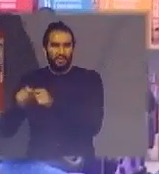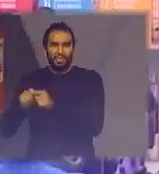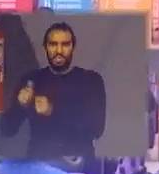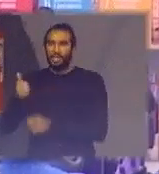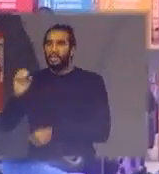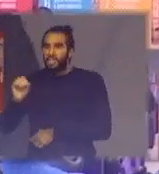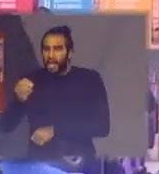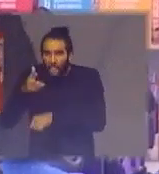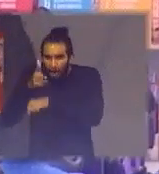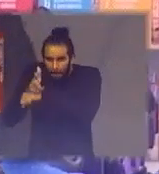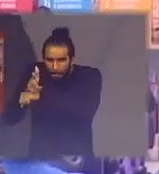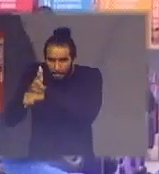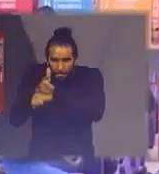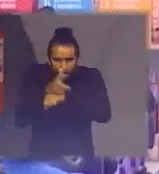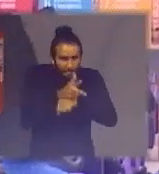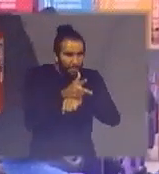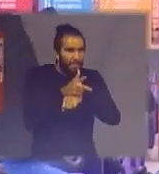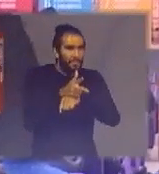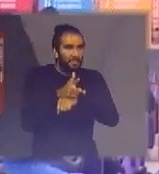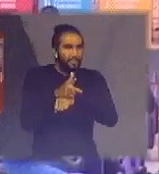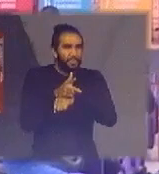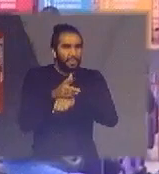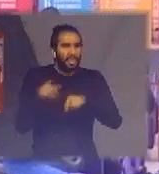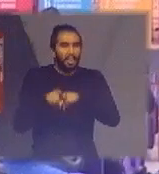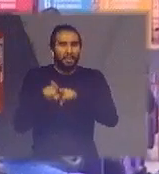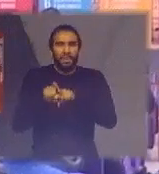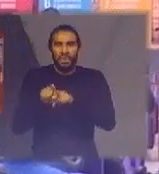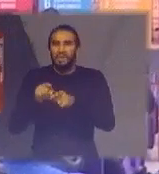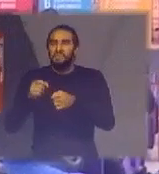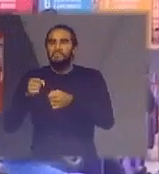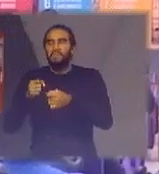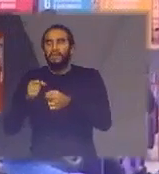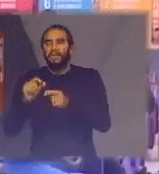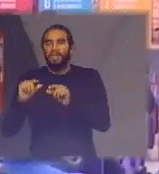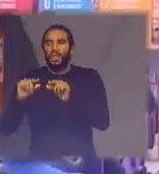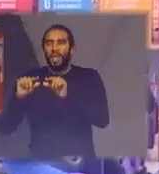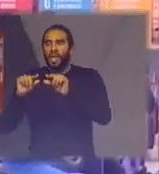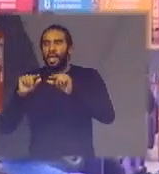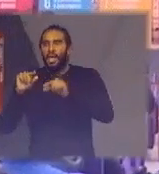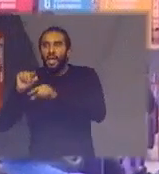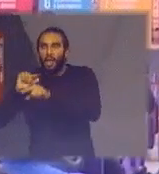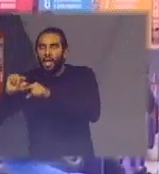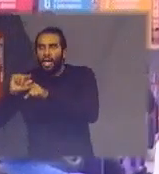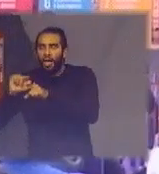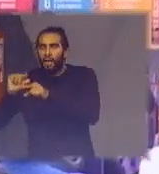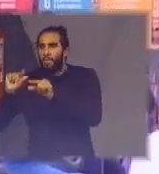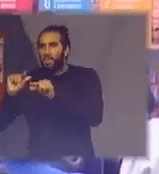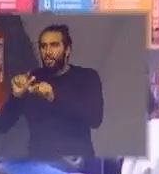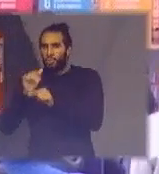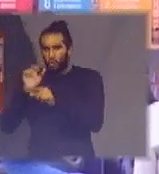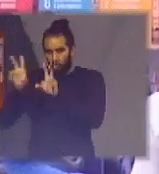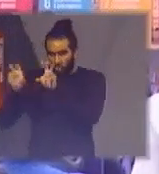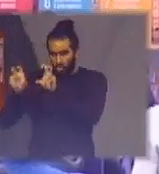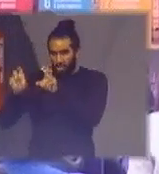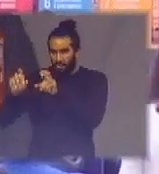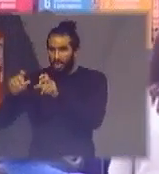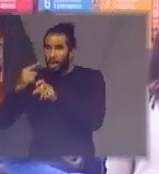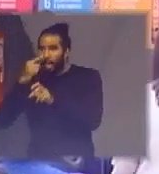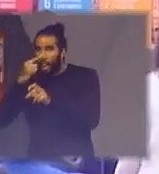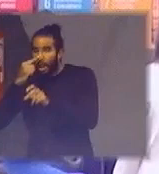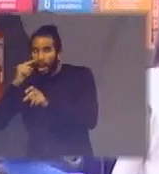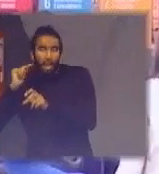filmes 10 webséries que o título é lixo eletrônico mitos e